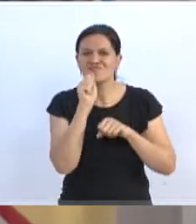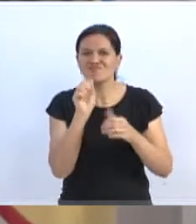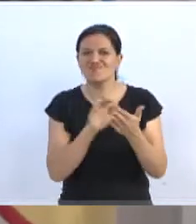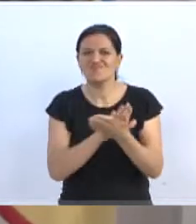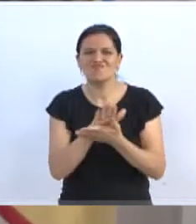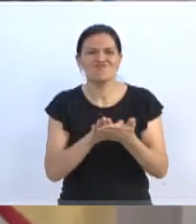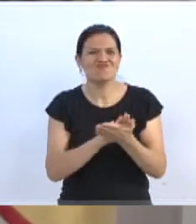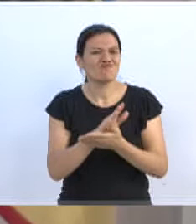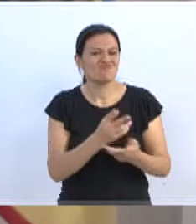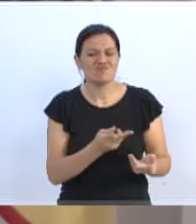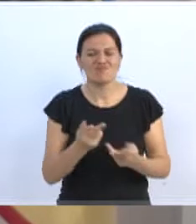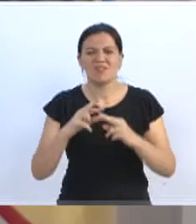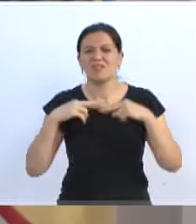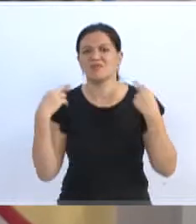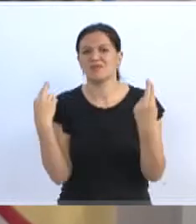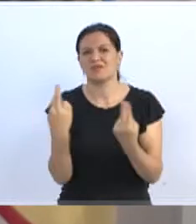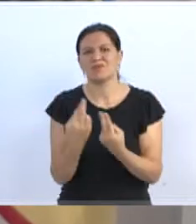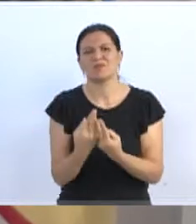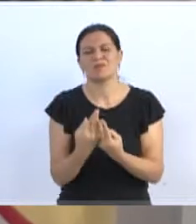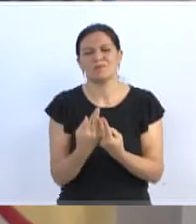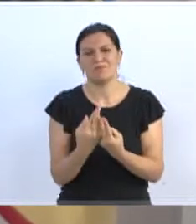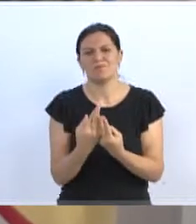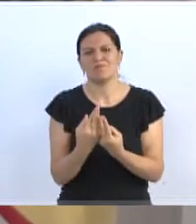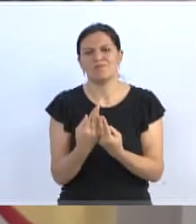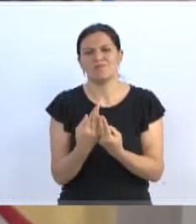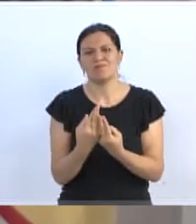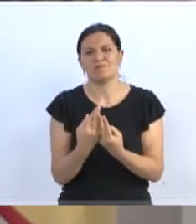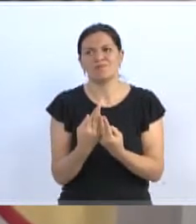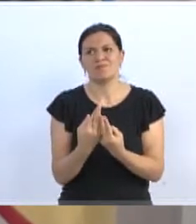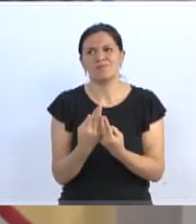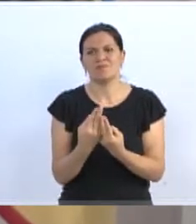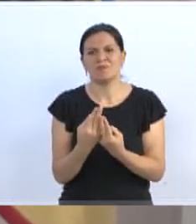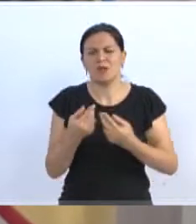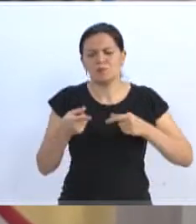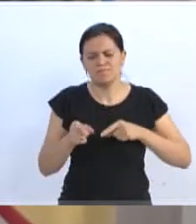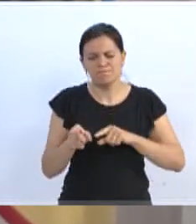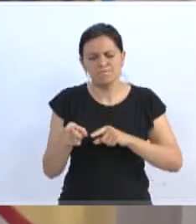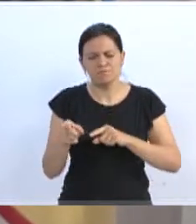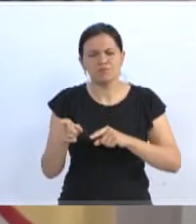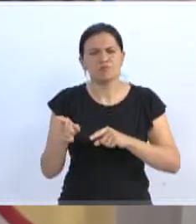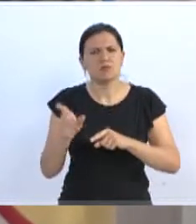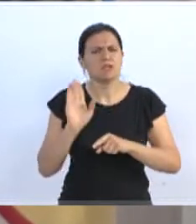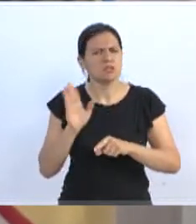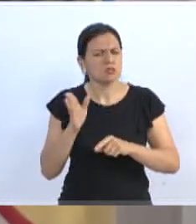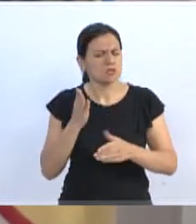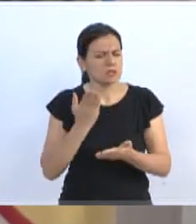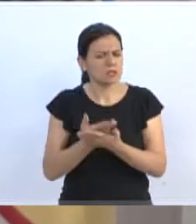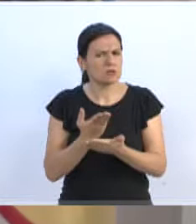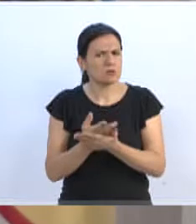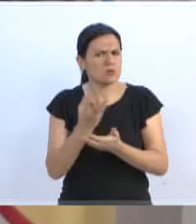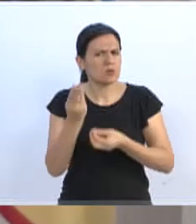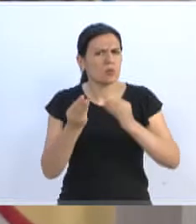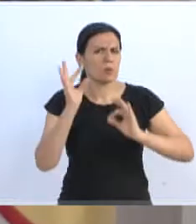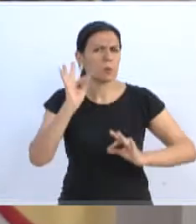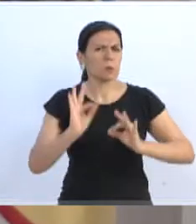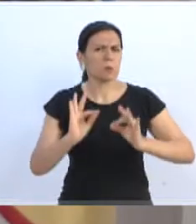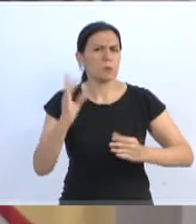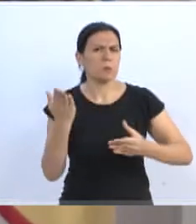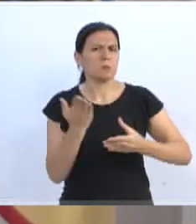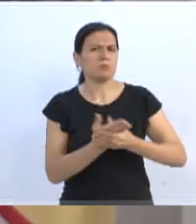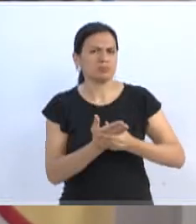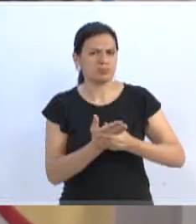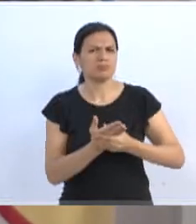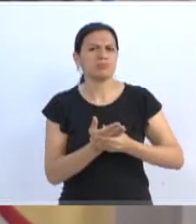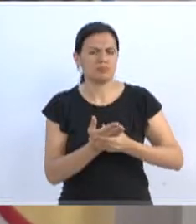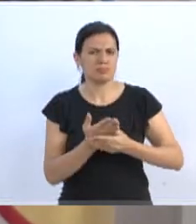única reunião. Isso não existe, isso é uma situação até de perseguição. gente está estudando, inclusive, os caminhos judiciais acerca